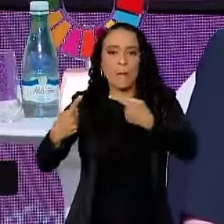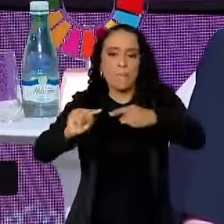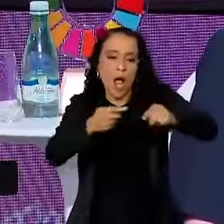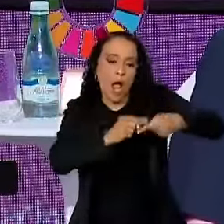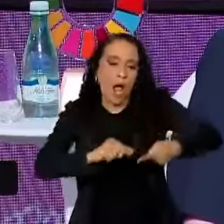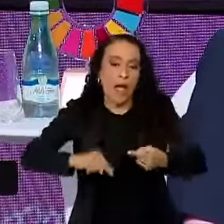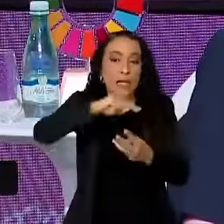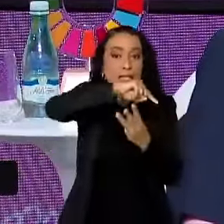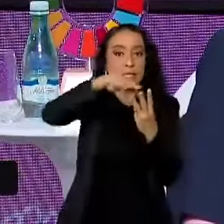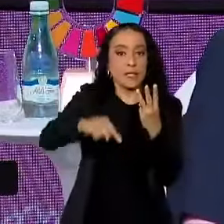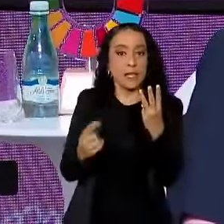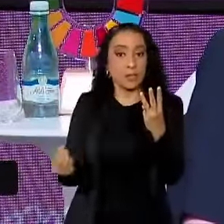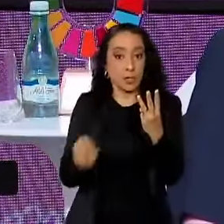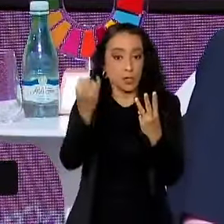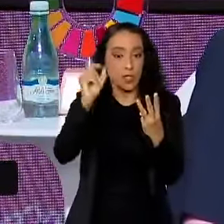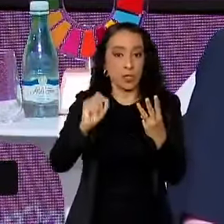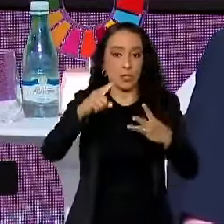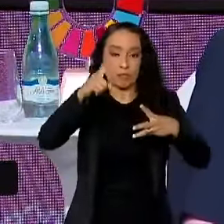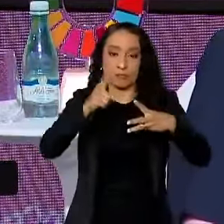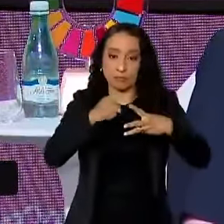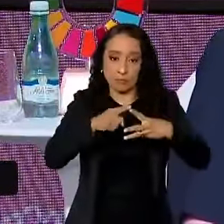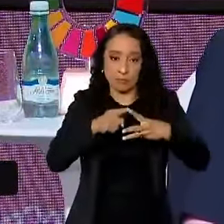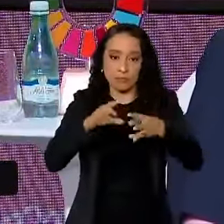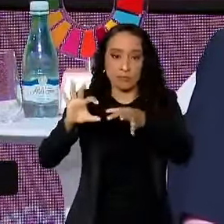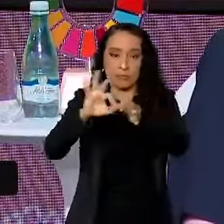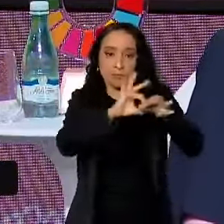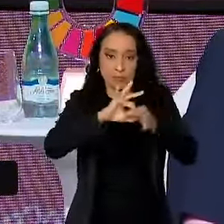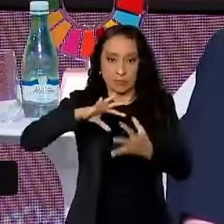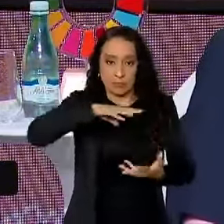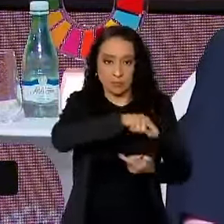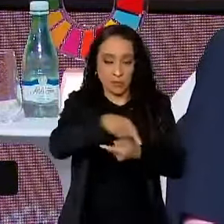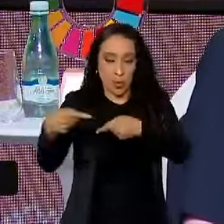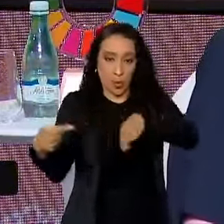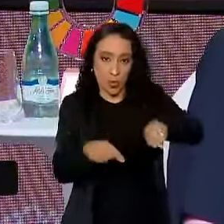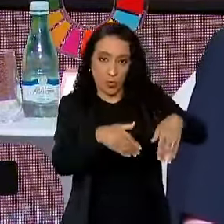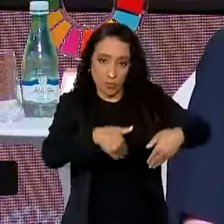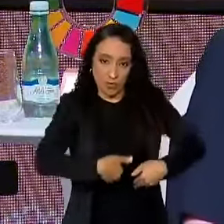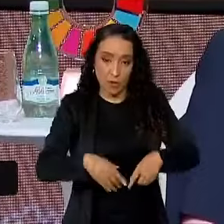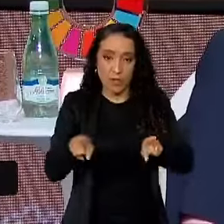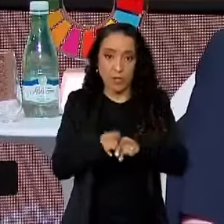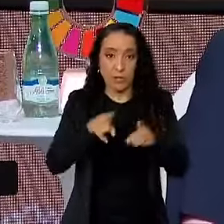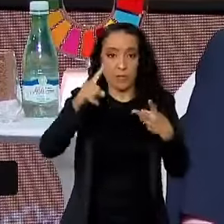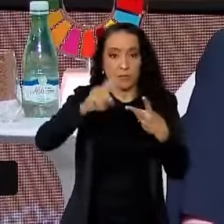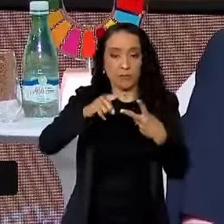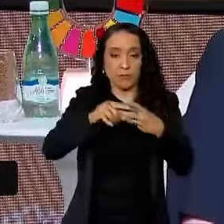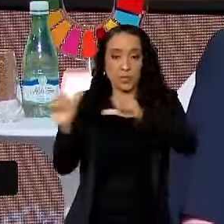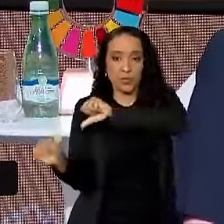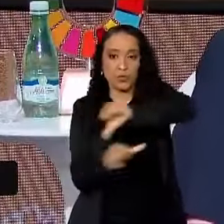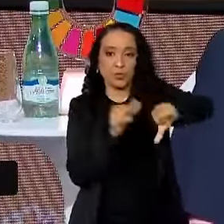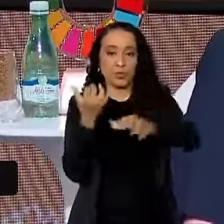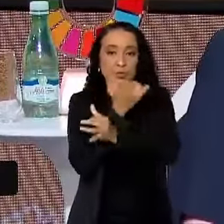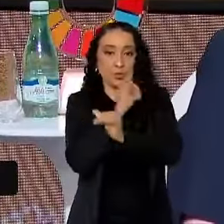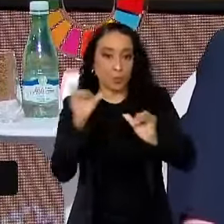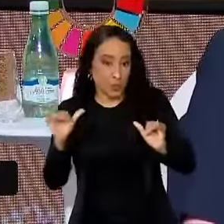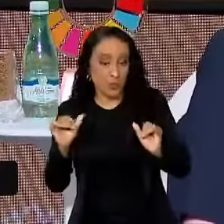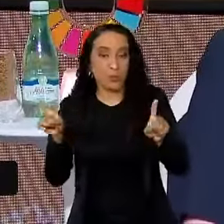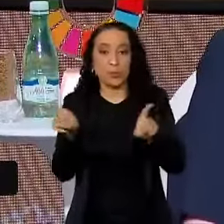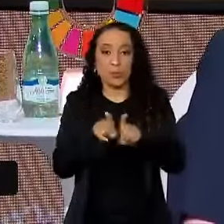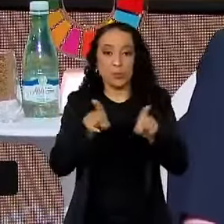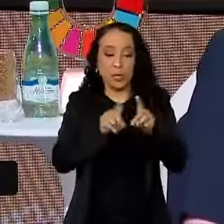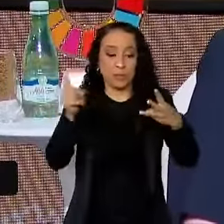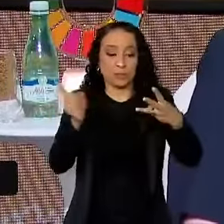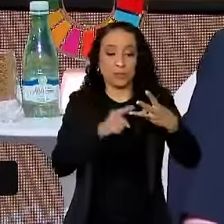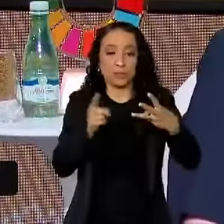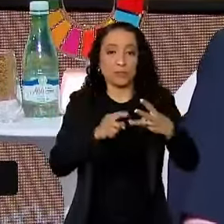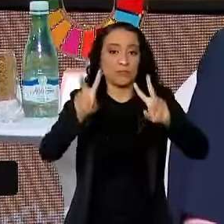três coisas importantes. A questão da Aliança Global contra a Fome. Vamos discutir a questão da transição energética. E vamos